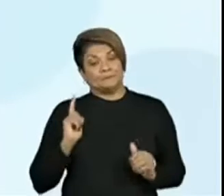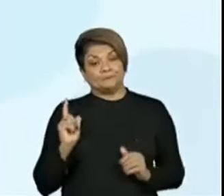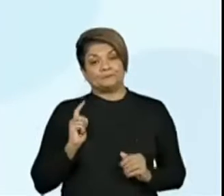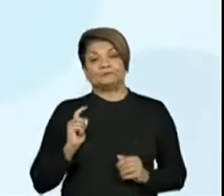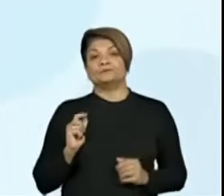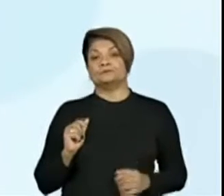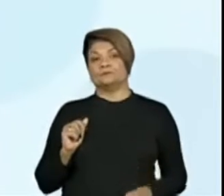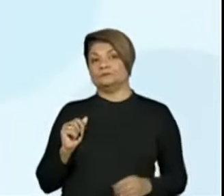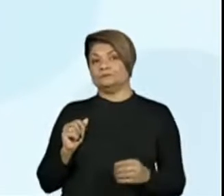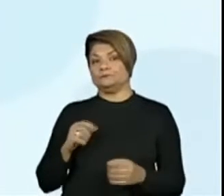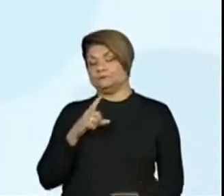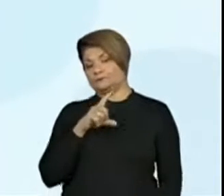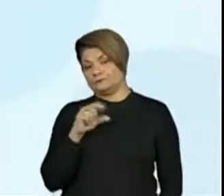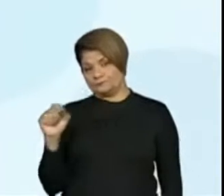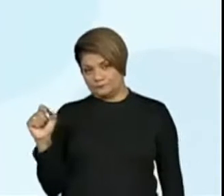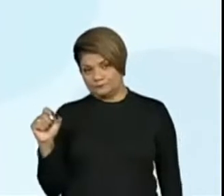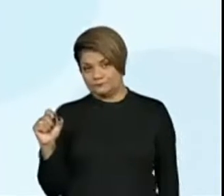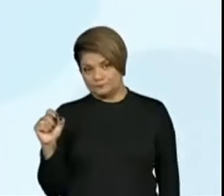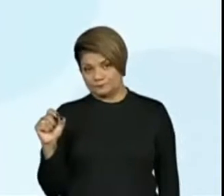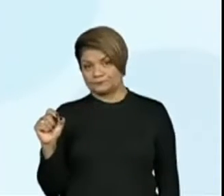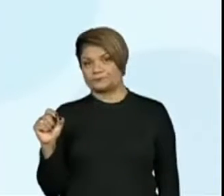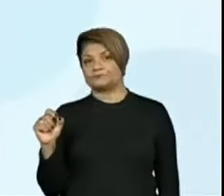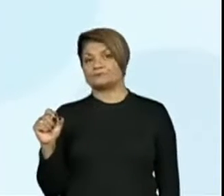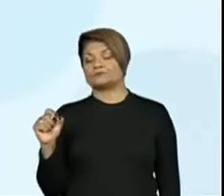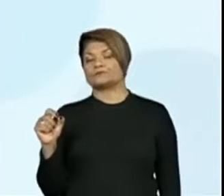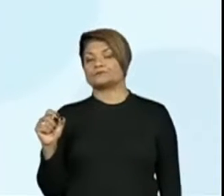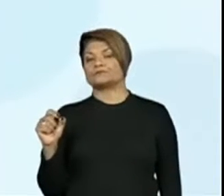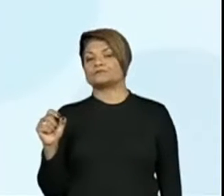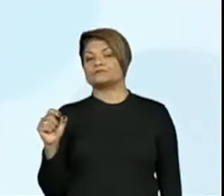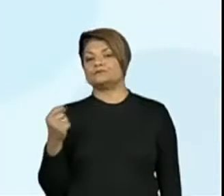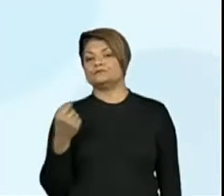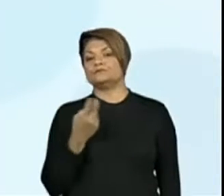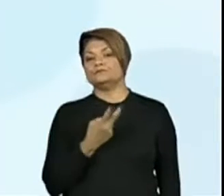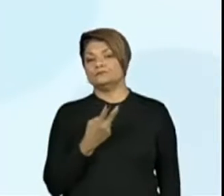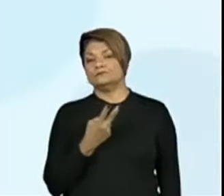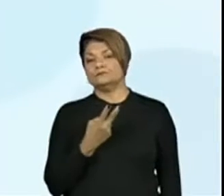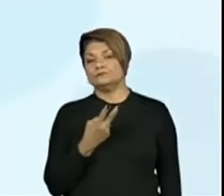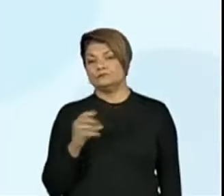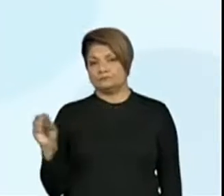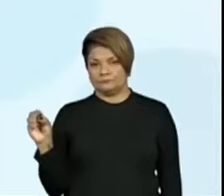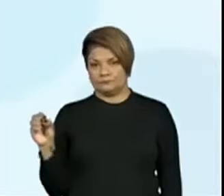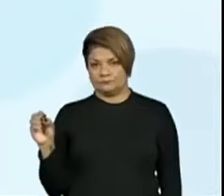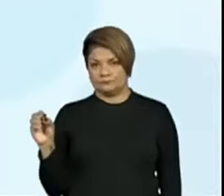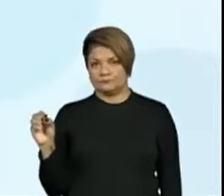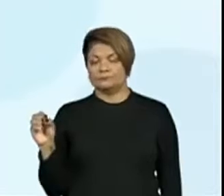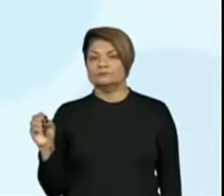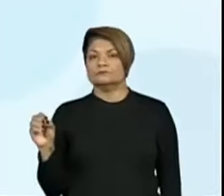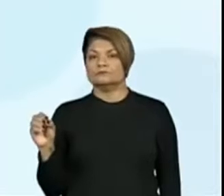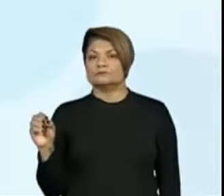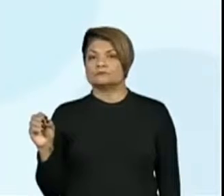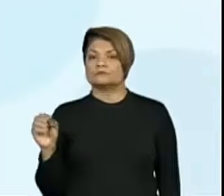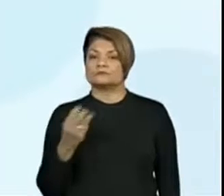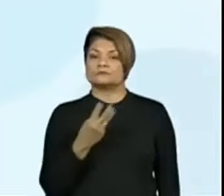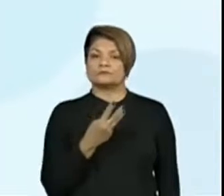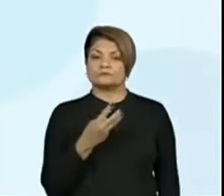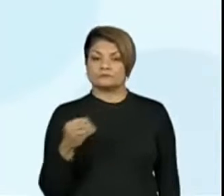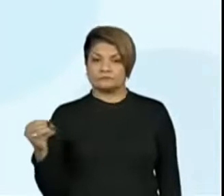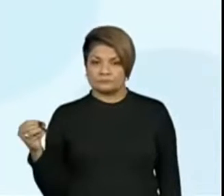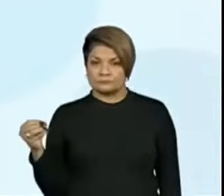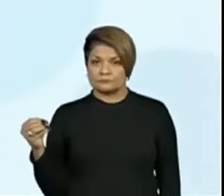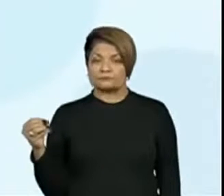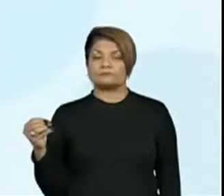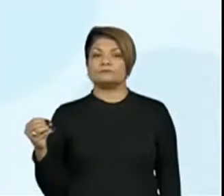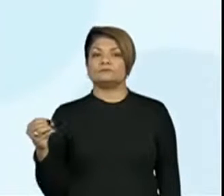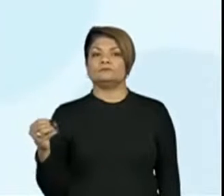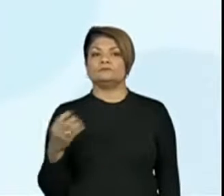cem. Depois do cem, mais uma centena, nós temos duzentos. Depois nós temos o